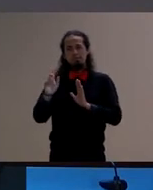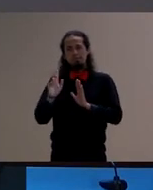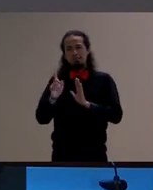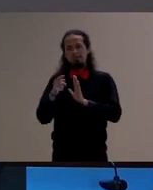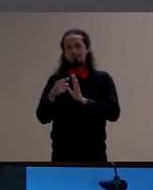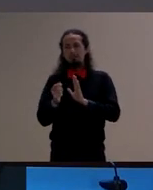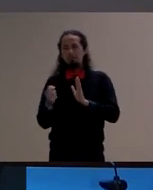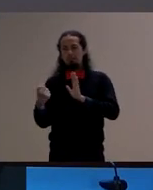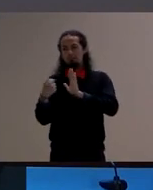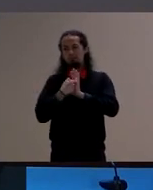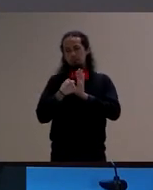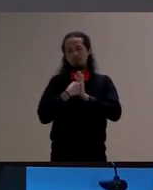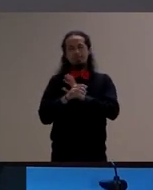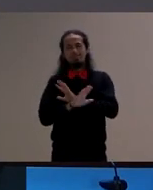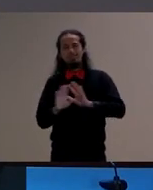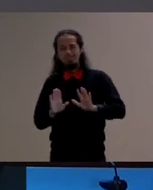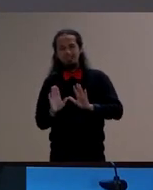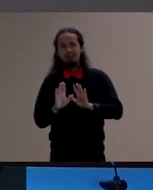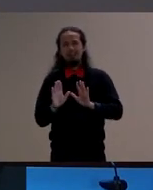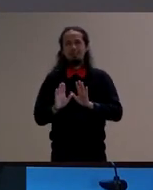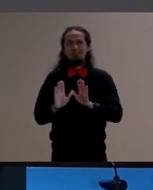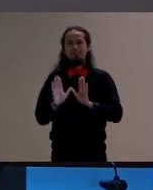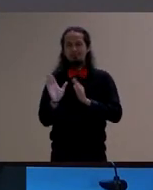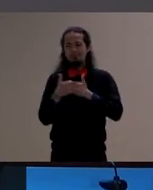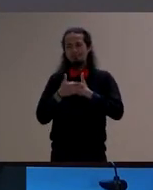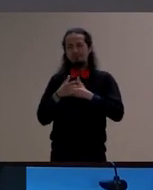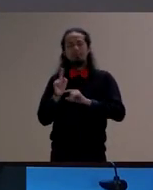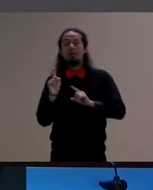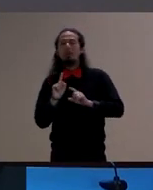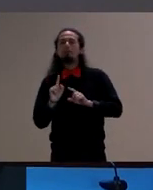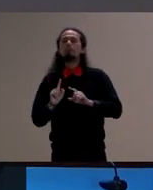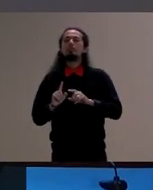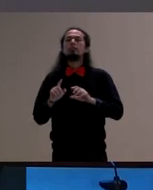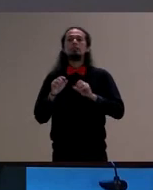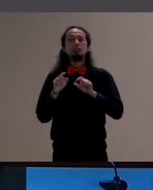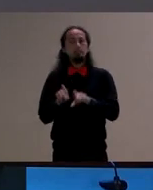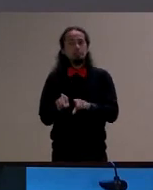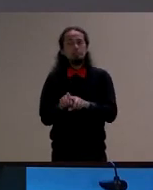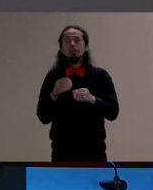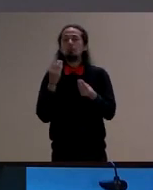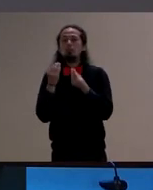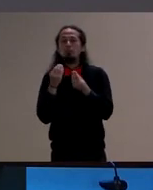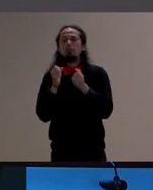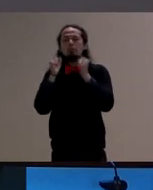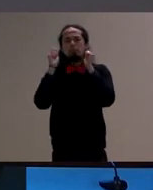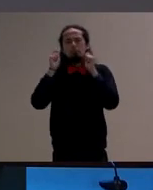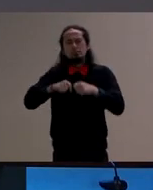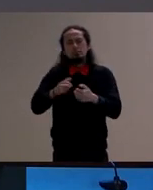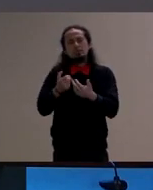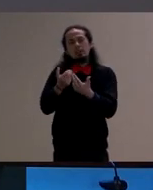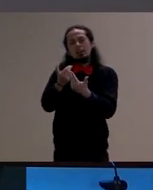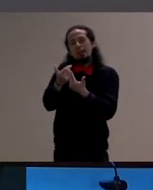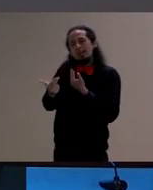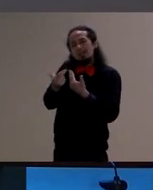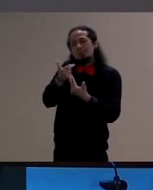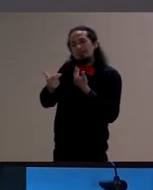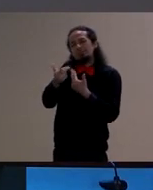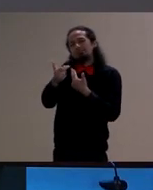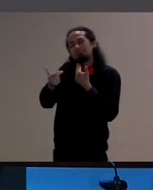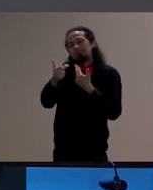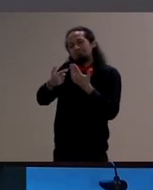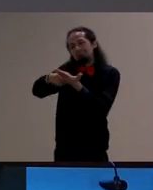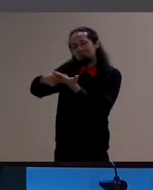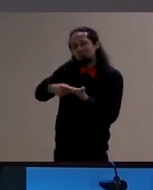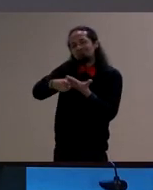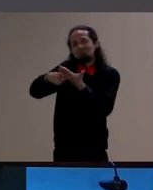como que a gente pode estabelecer então uma relação diferente assim mais inteira mais plena com as